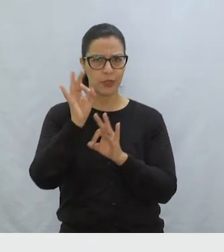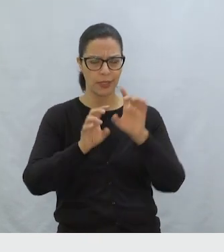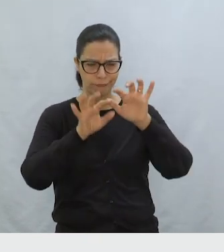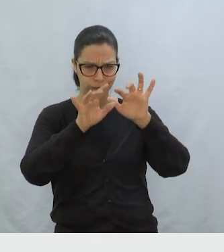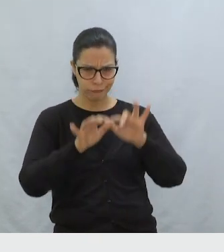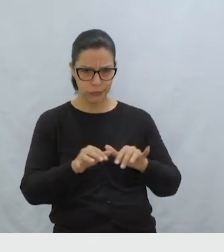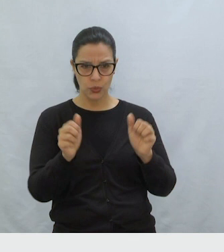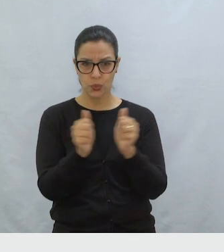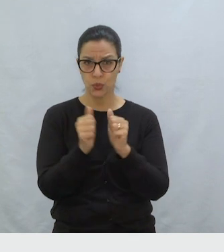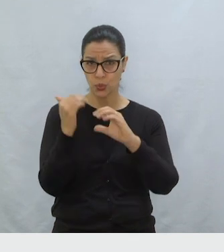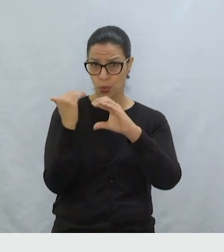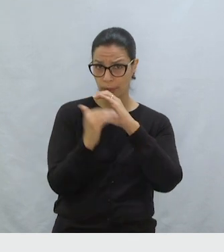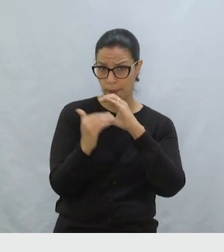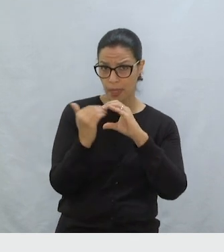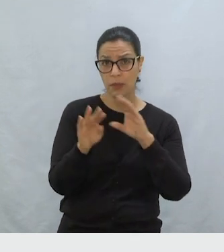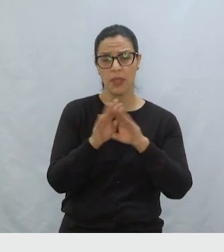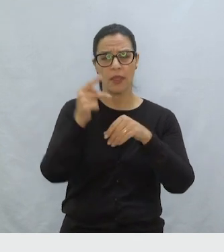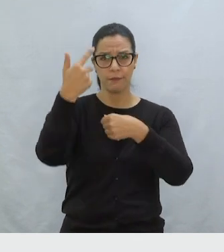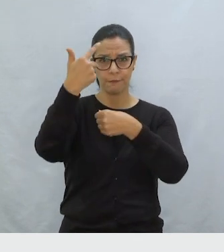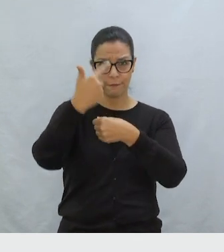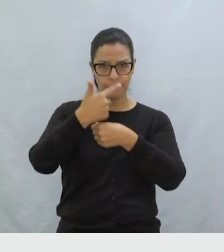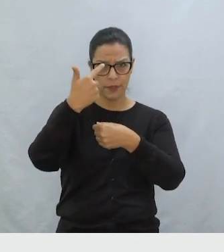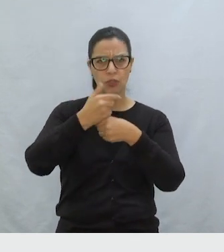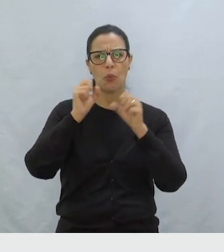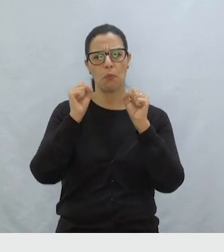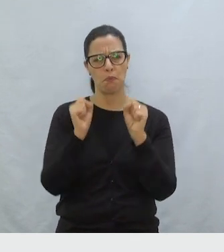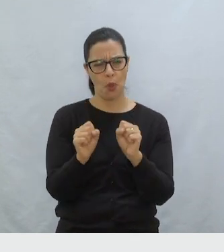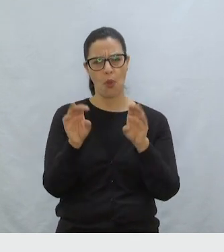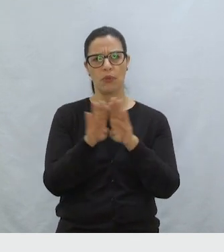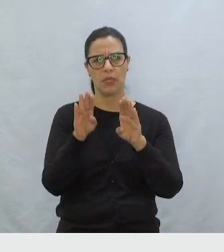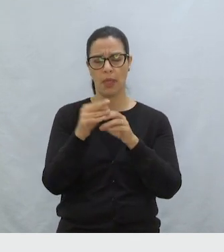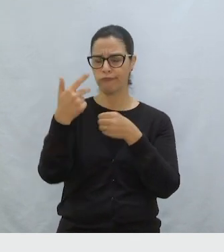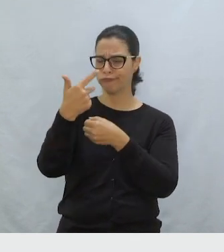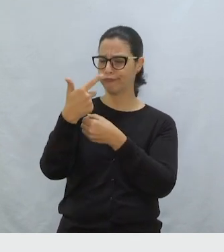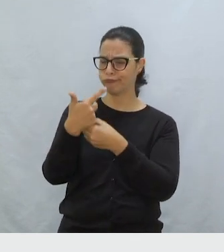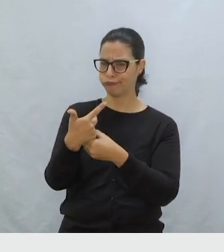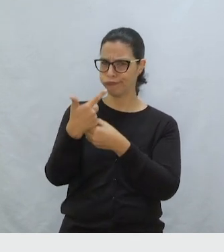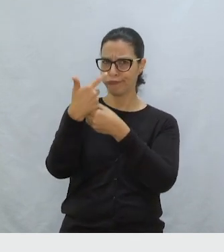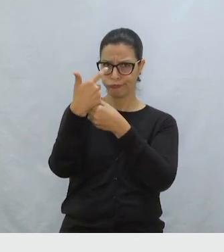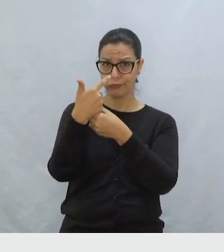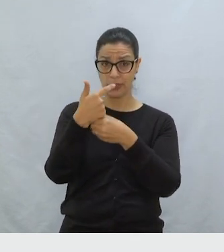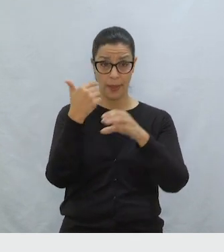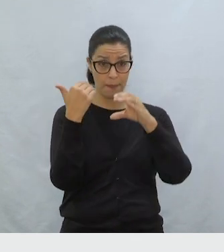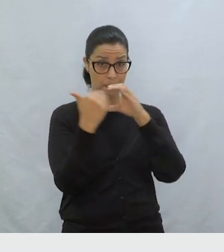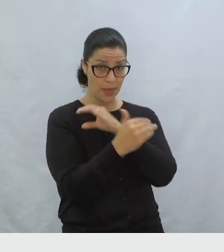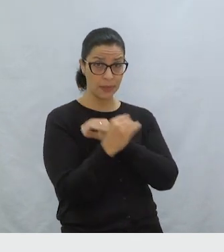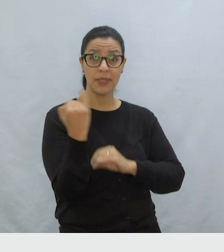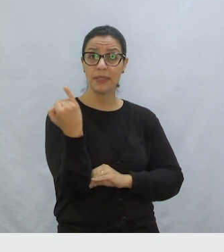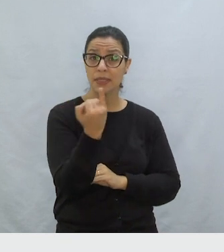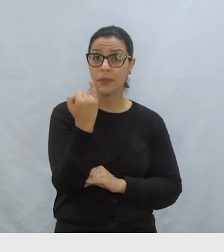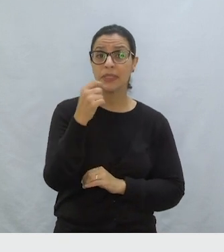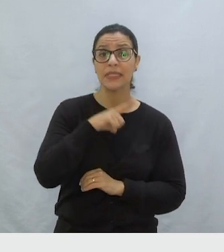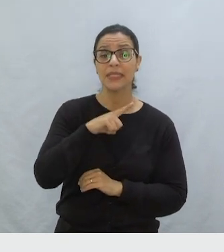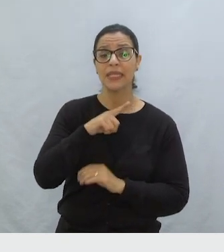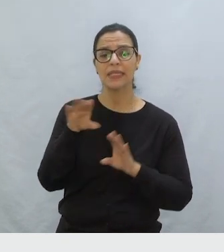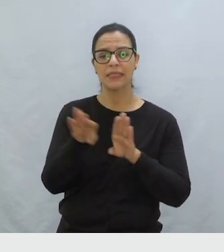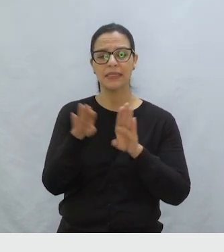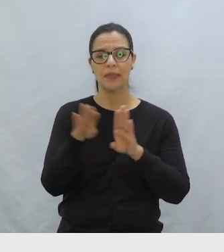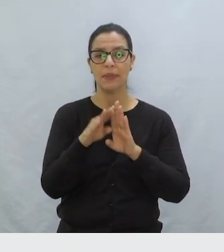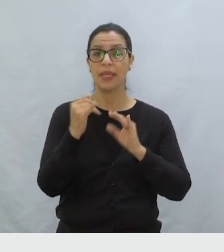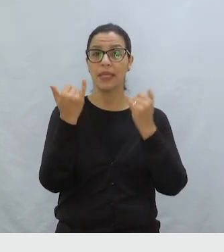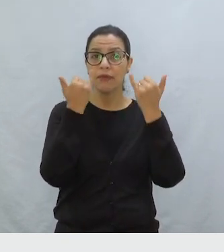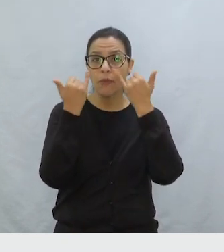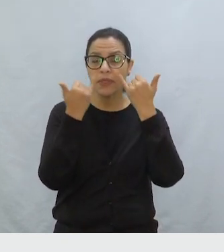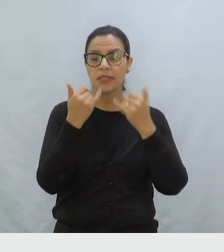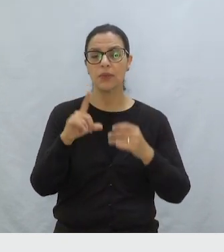organizar este e-mail Se você for fazer um vídeo Pode fazer E mandar o vídeo também Só que é bem importante Ter